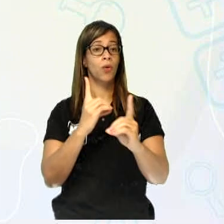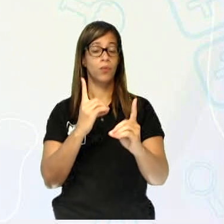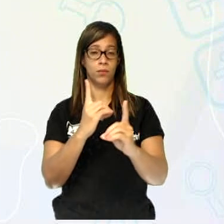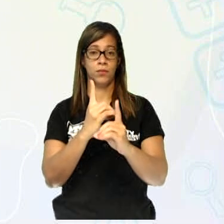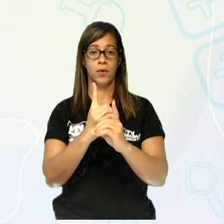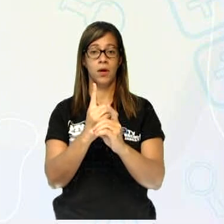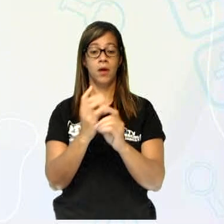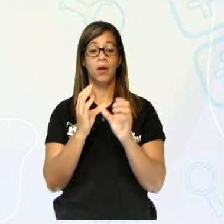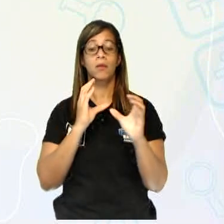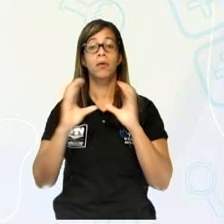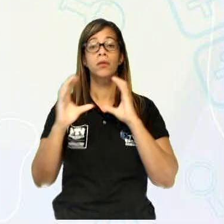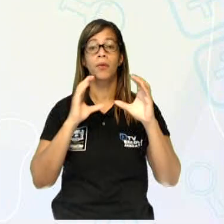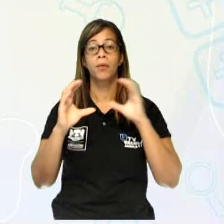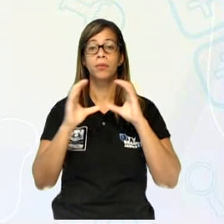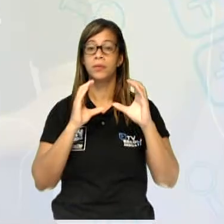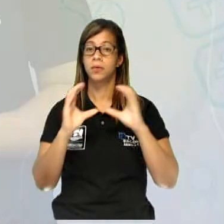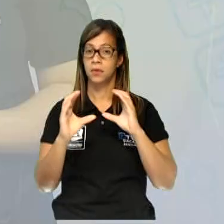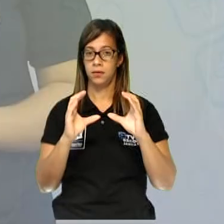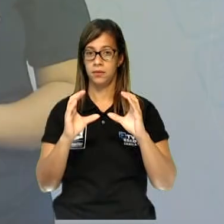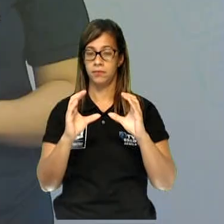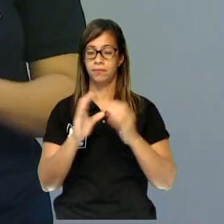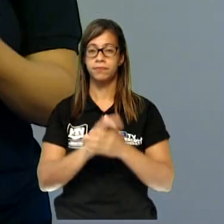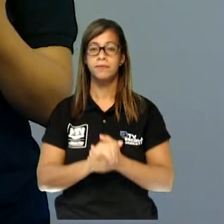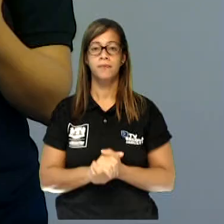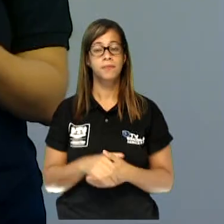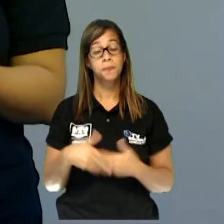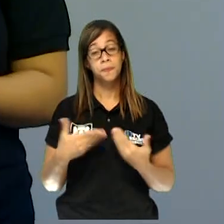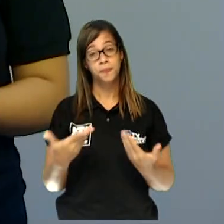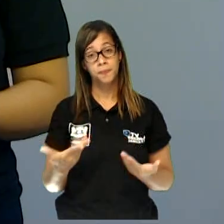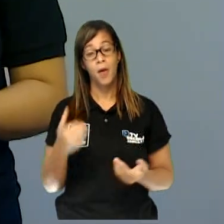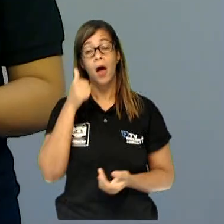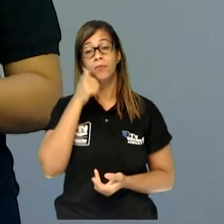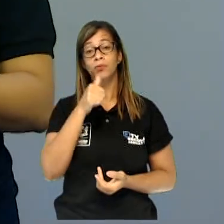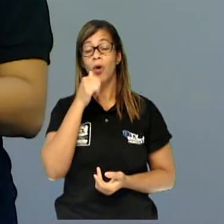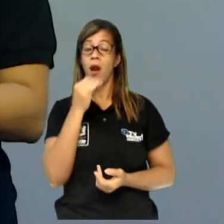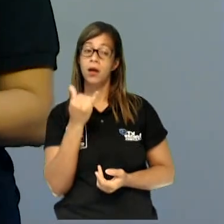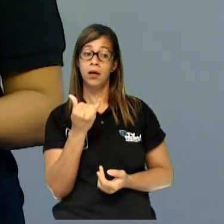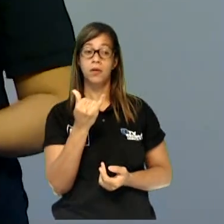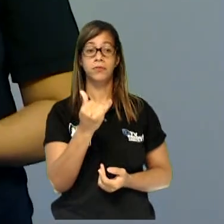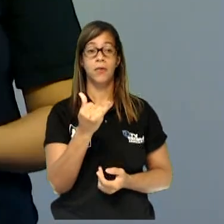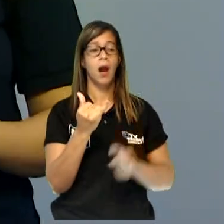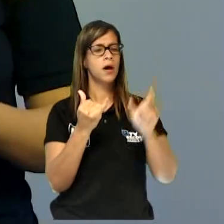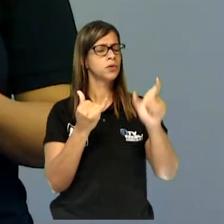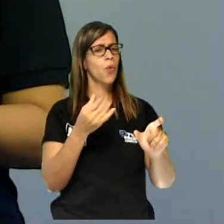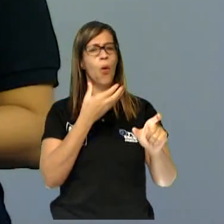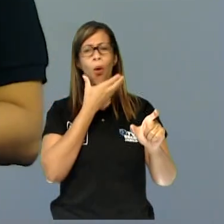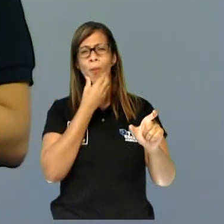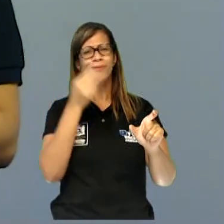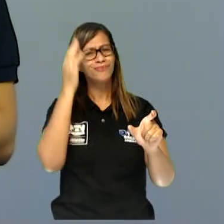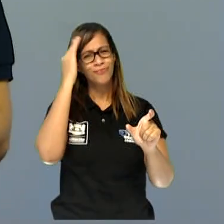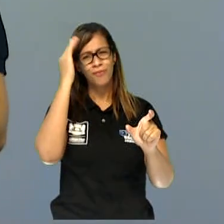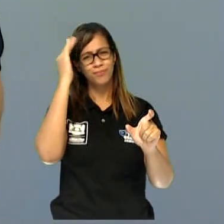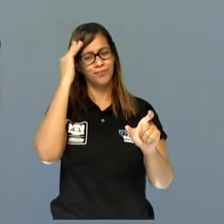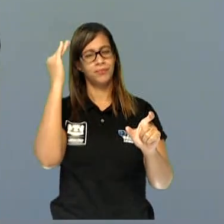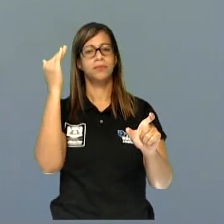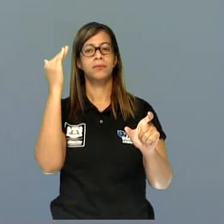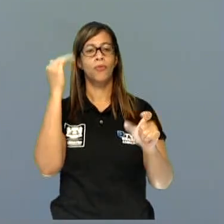comunicar de alguma forma. A Jane tenta falar com ele, ele não compreende, ele tenta dizer o nome